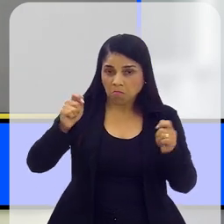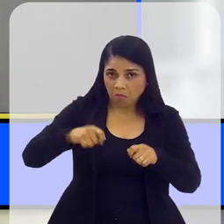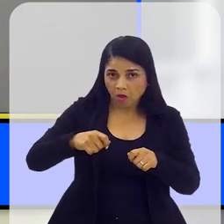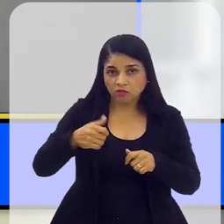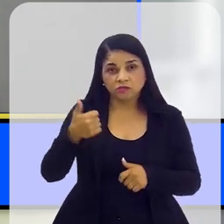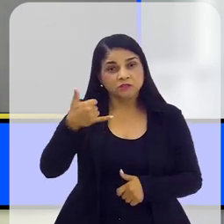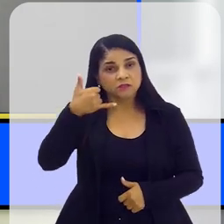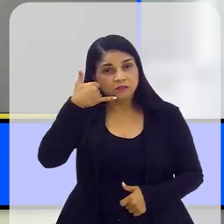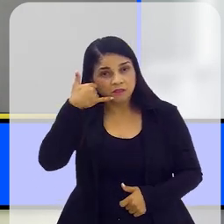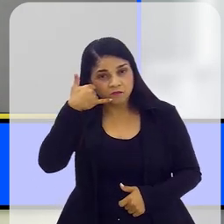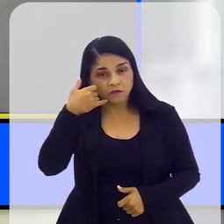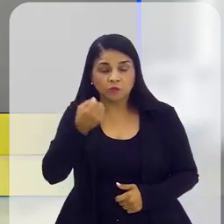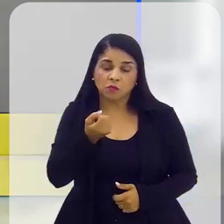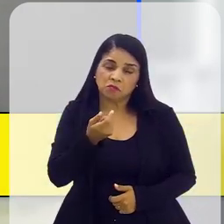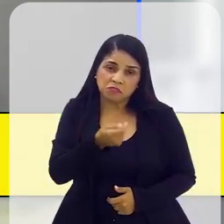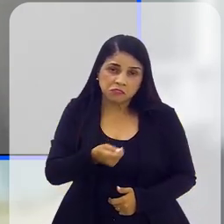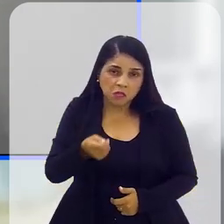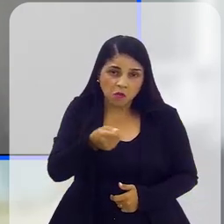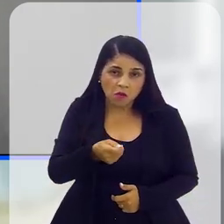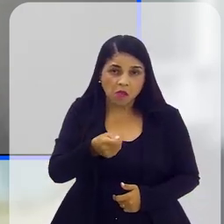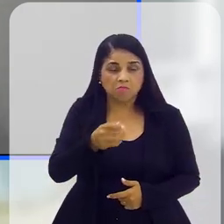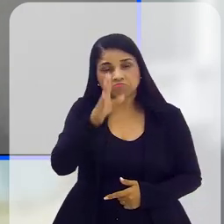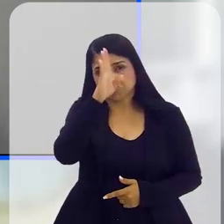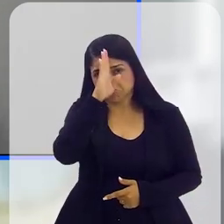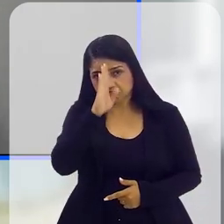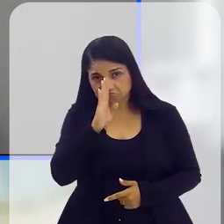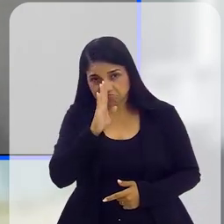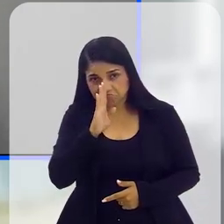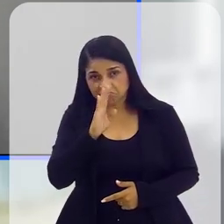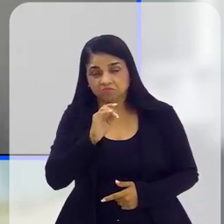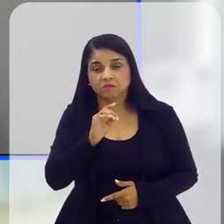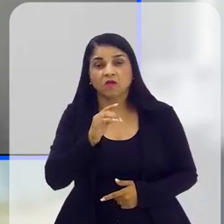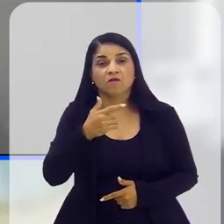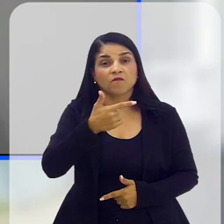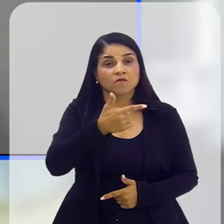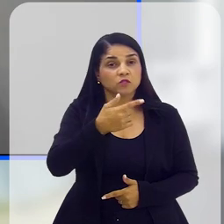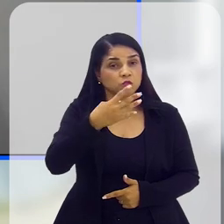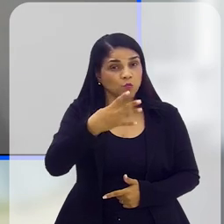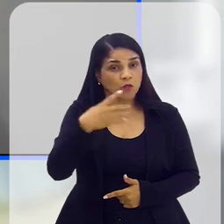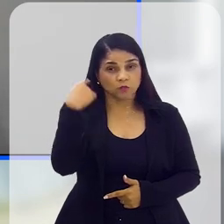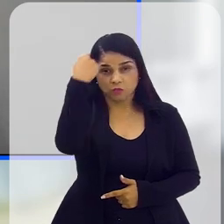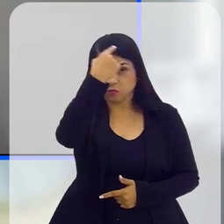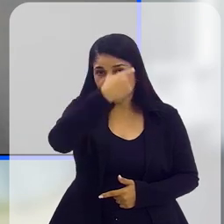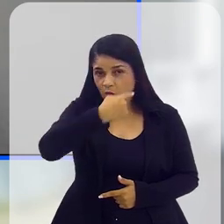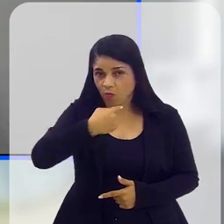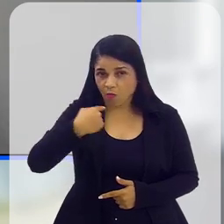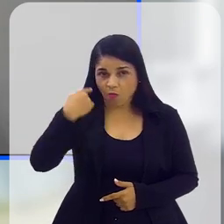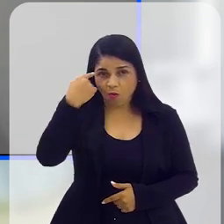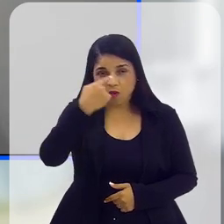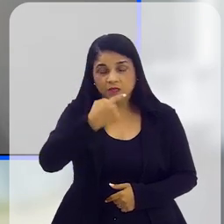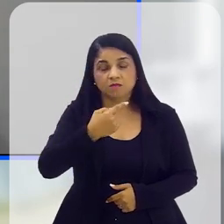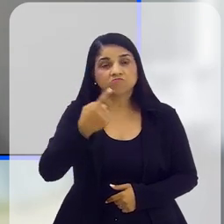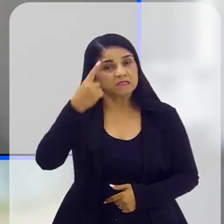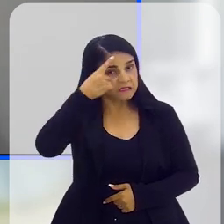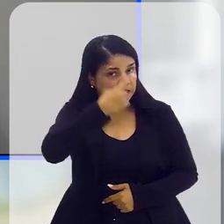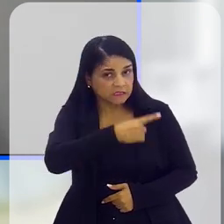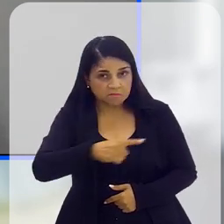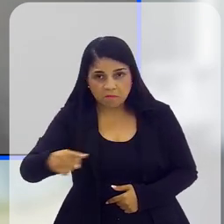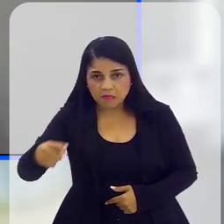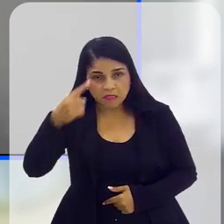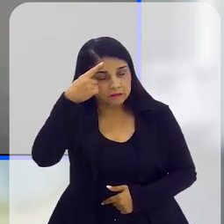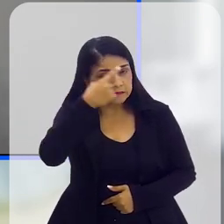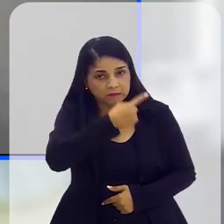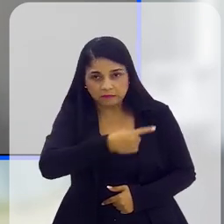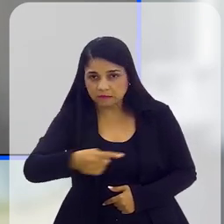por telefone fixo ou celular, ligação gratuita, funciona 24 horas por dia, por sete dias durante a semana.